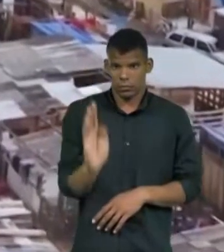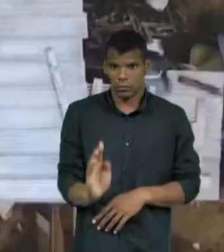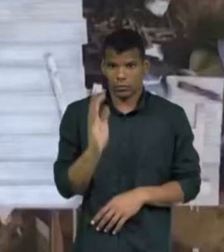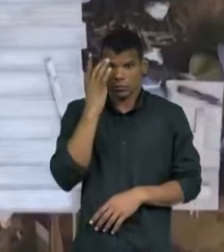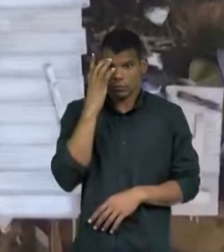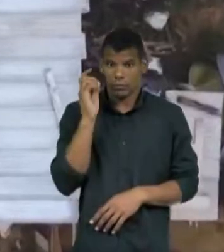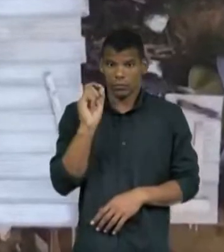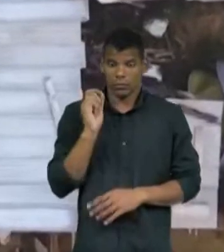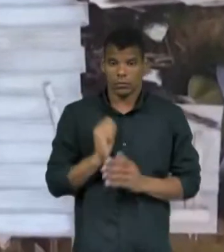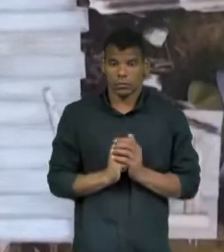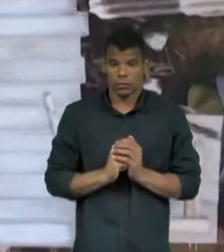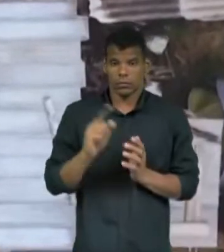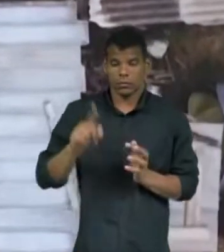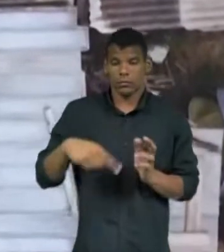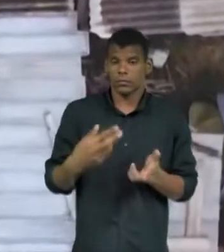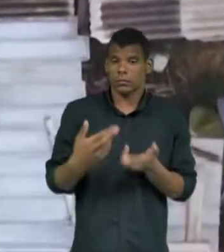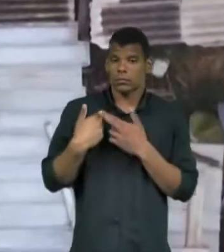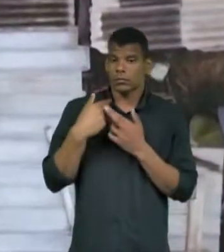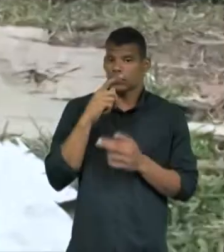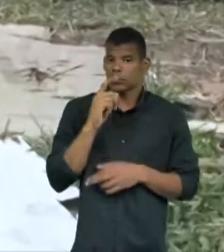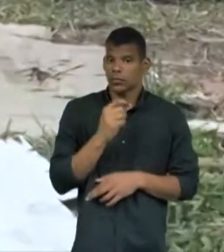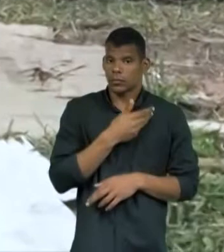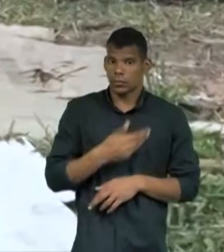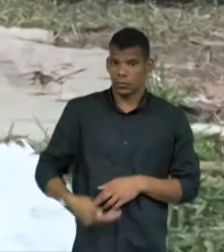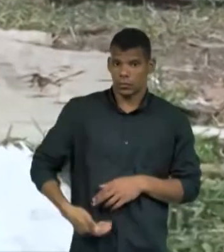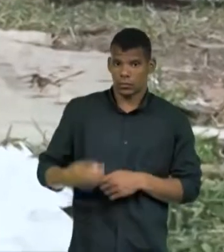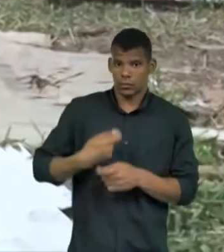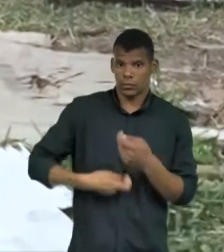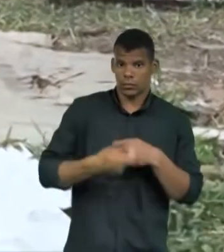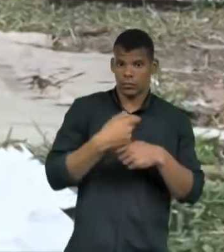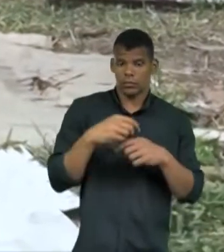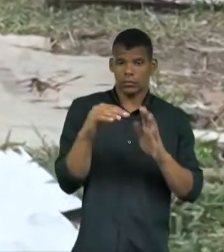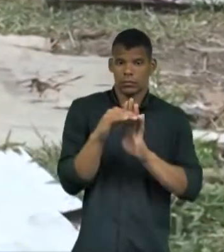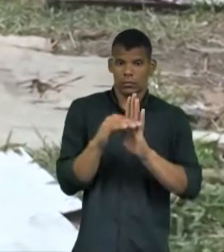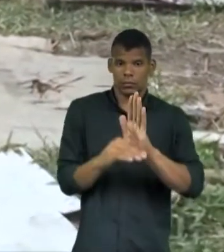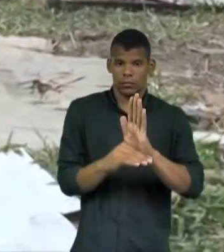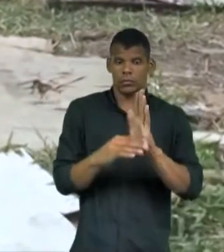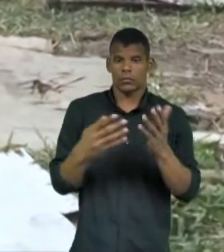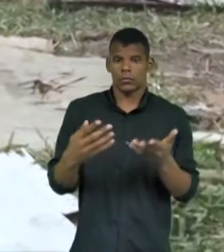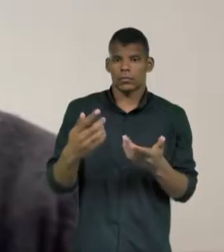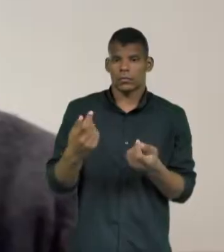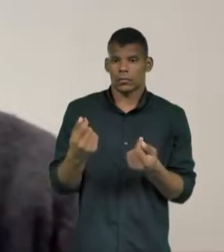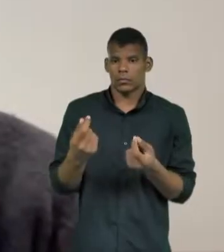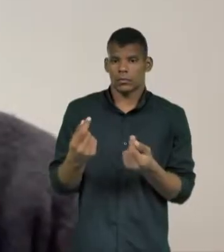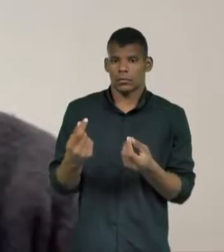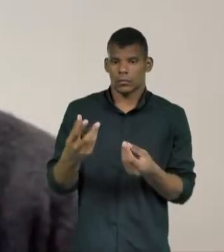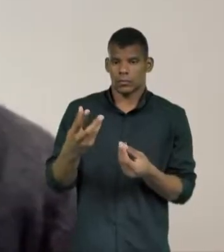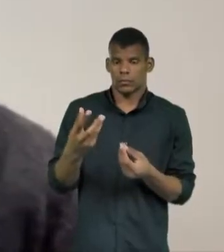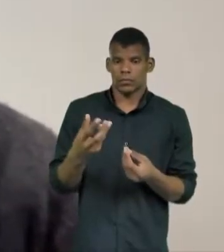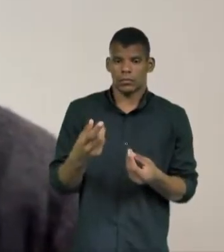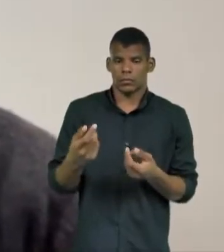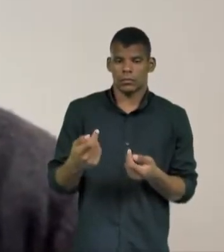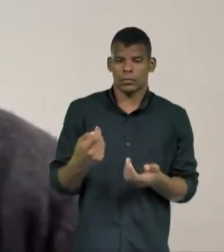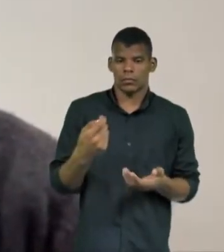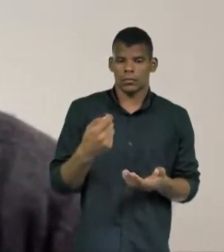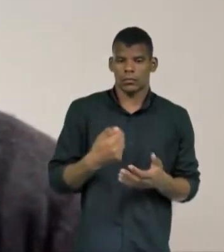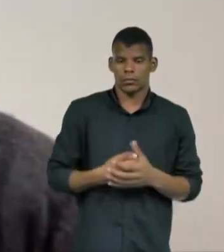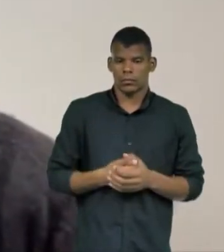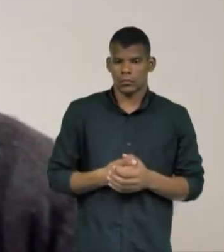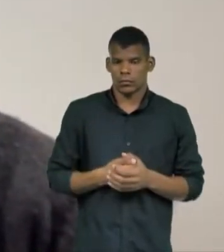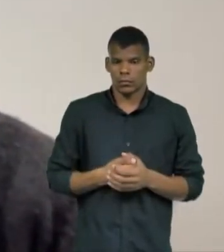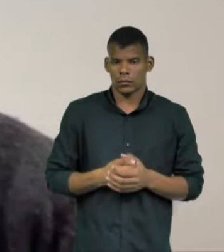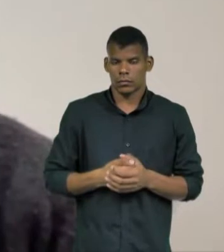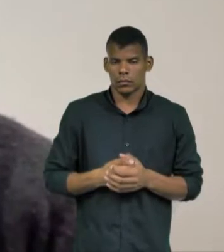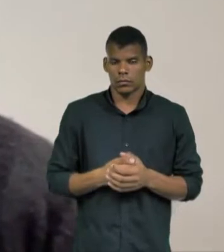obrigação dos governos garantir recursos para programas de transferência de renda. Para o coordenador da pesquisa,